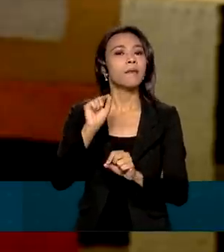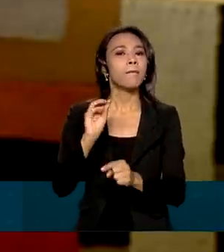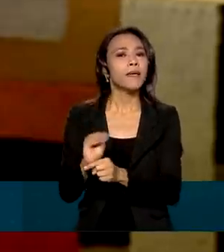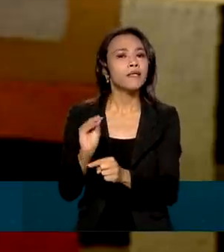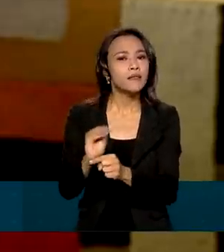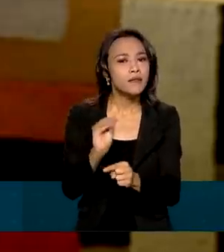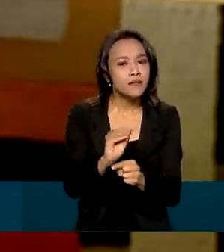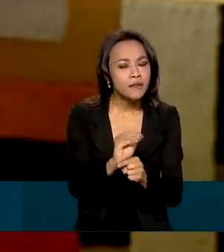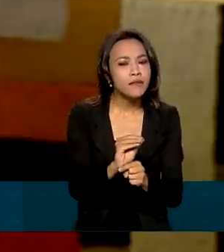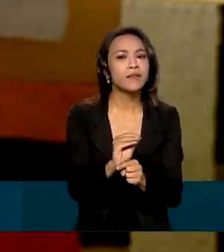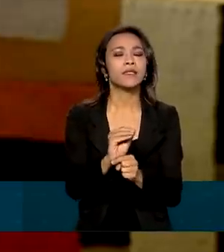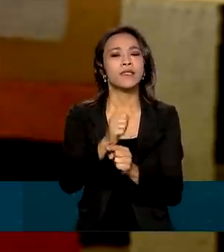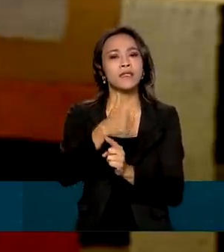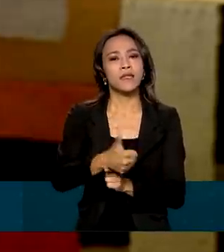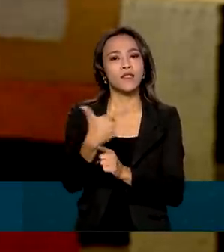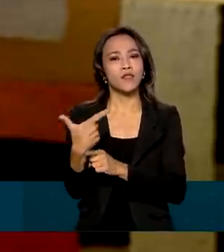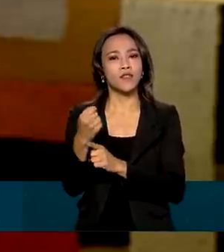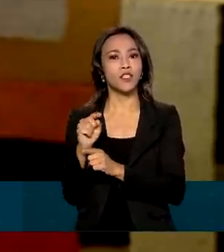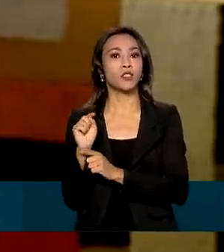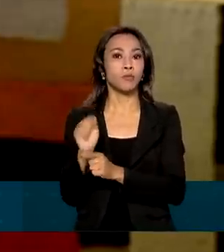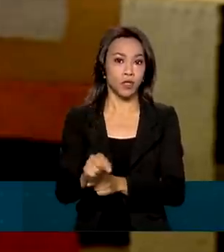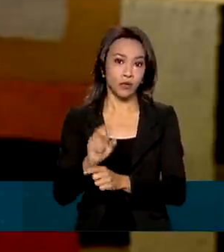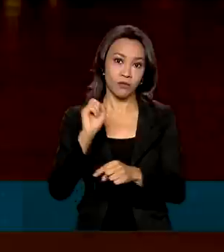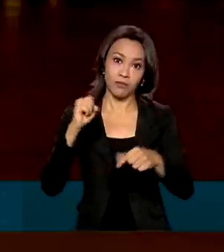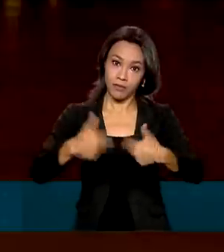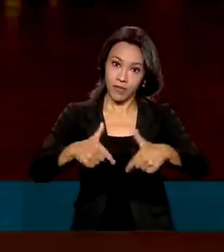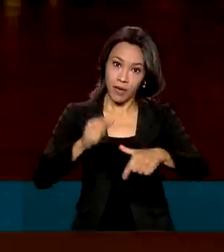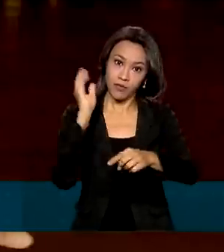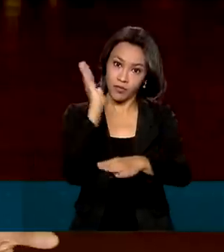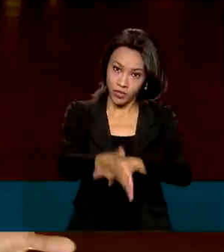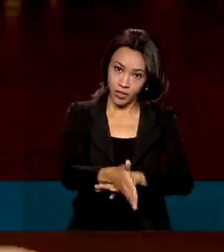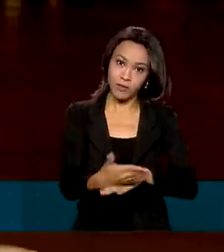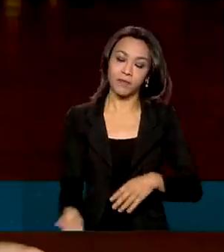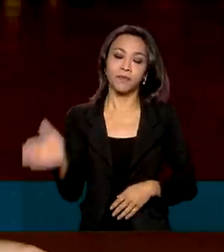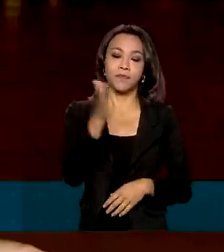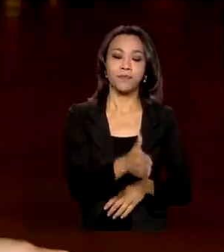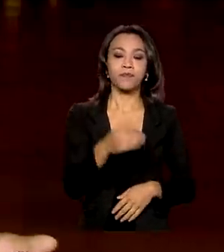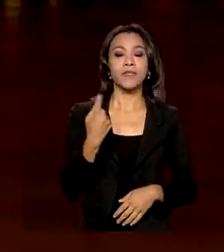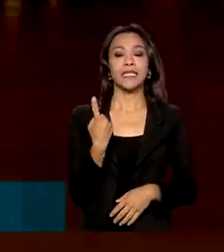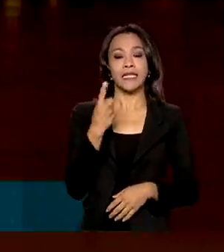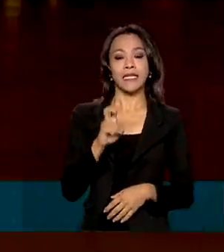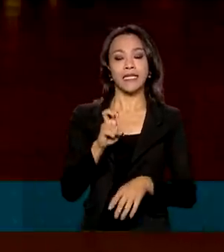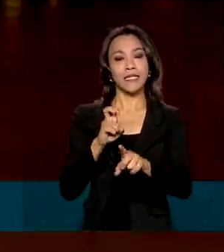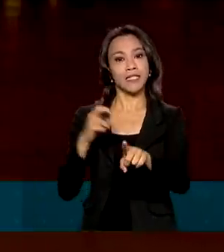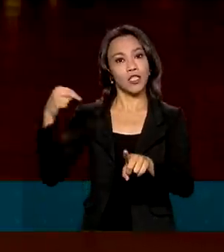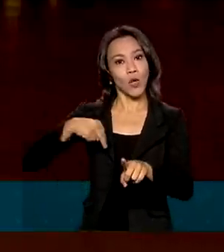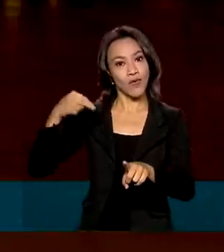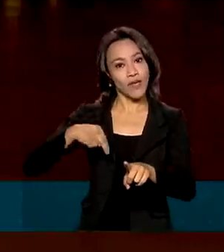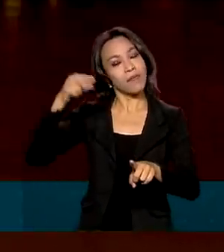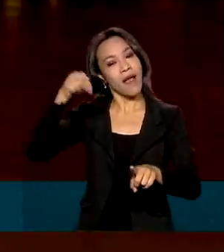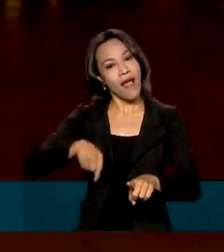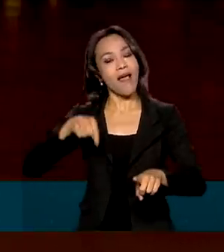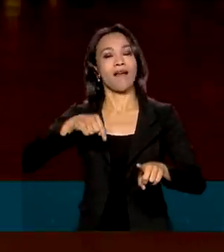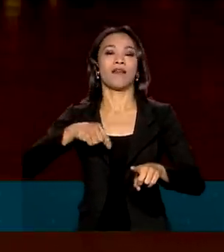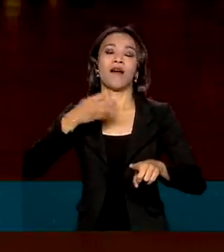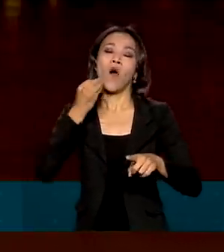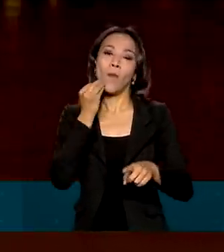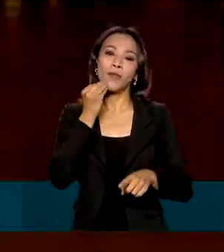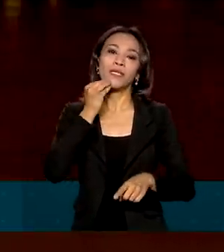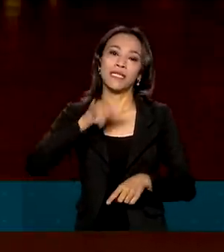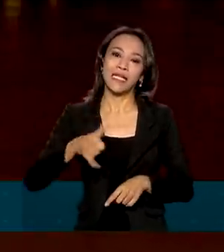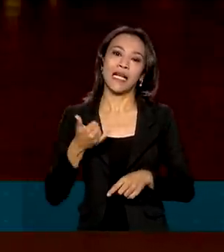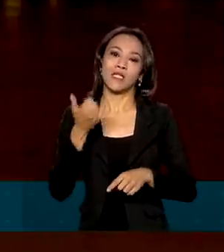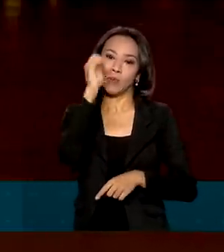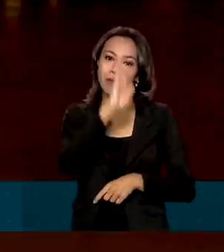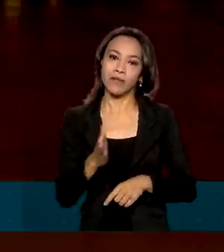cerca de 120 mil empregos diretos. O dia 15 de novembro será o dia do Brasil na Expo Dubai e contará